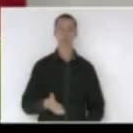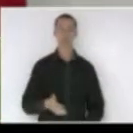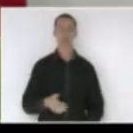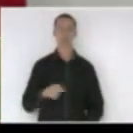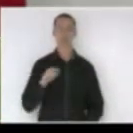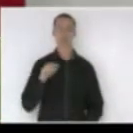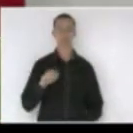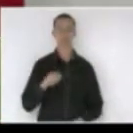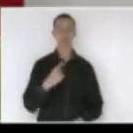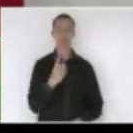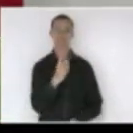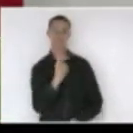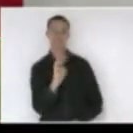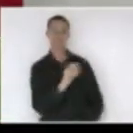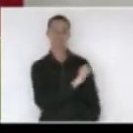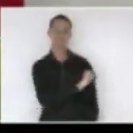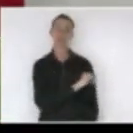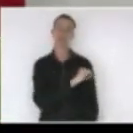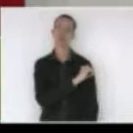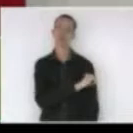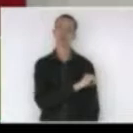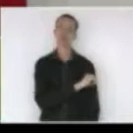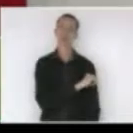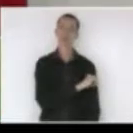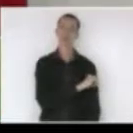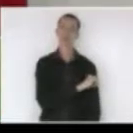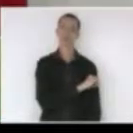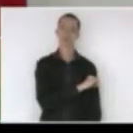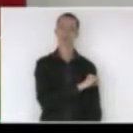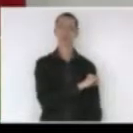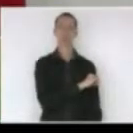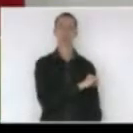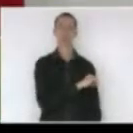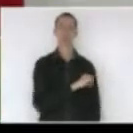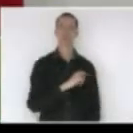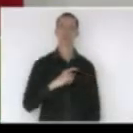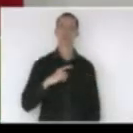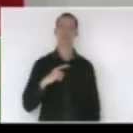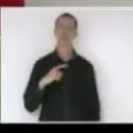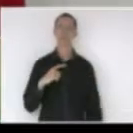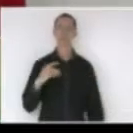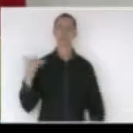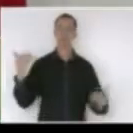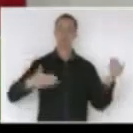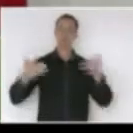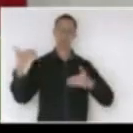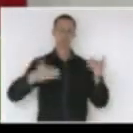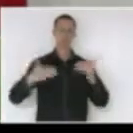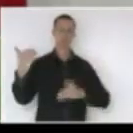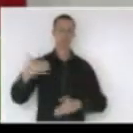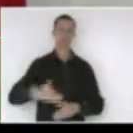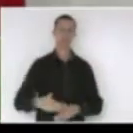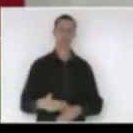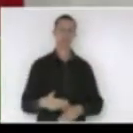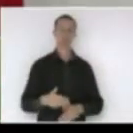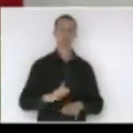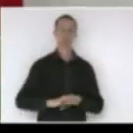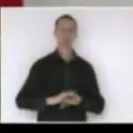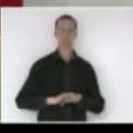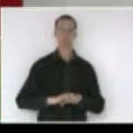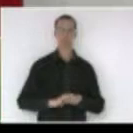das 15 oficinas que teve uma participação extraordinária por parte dos